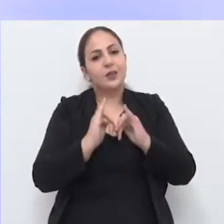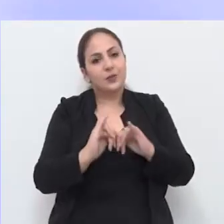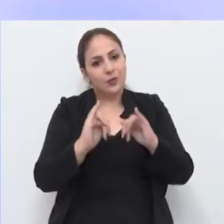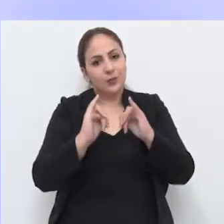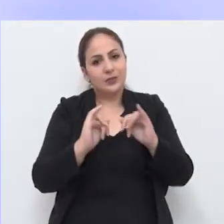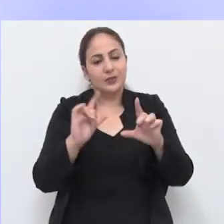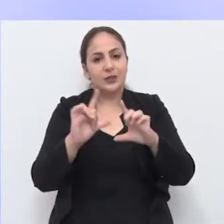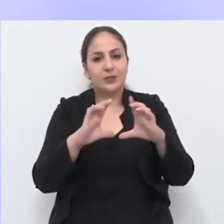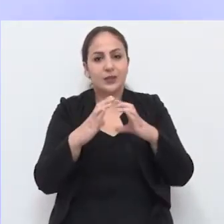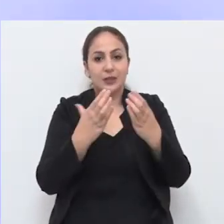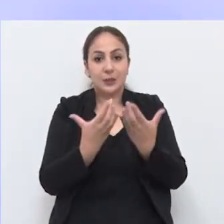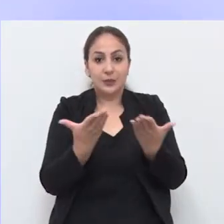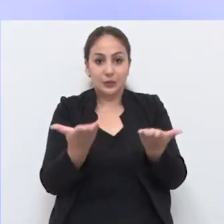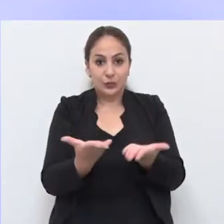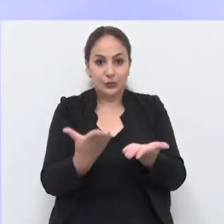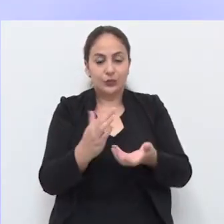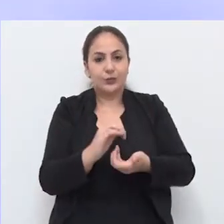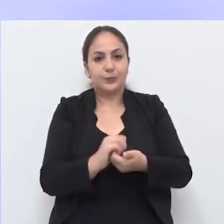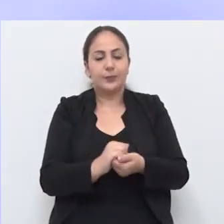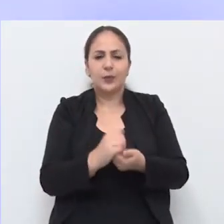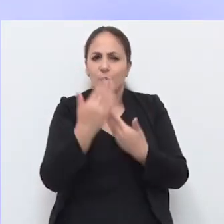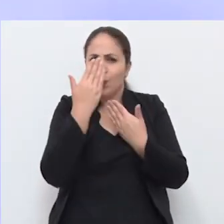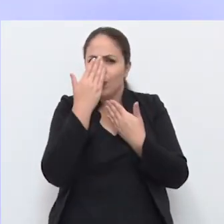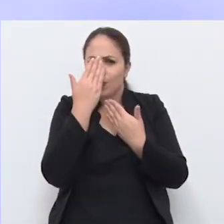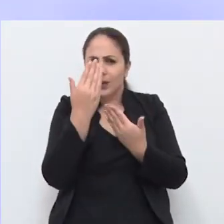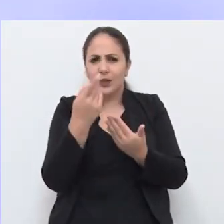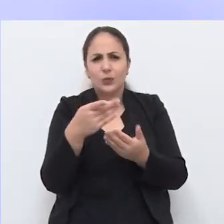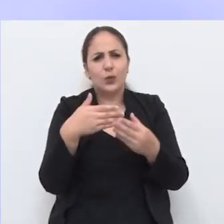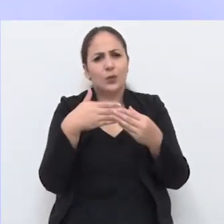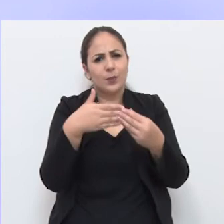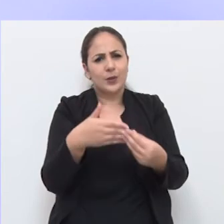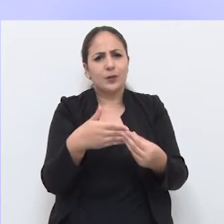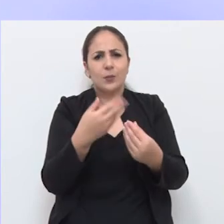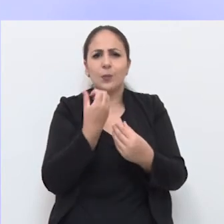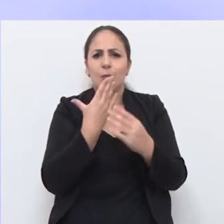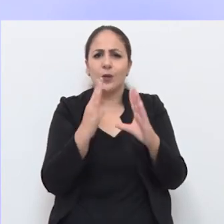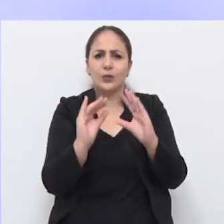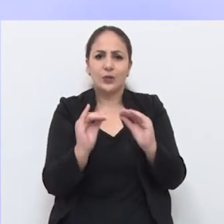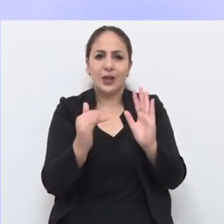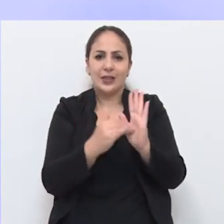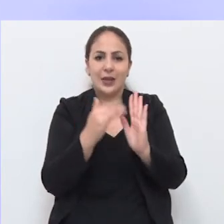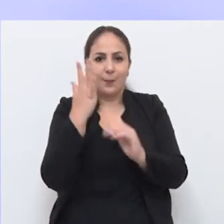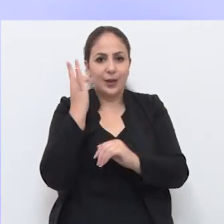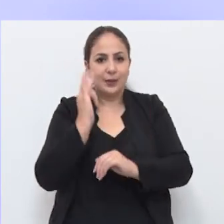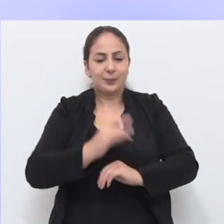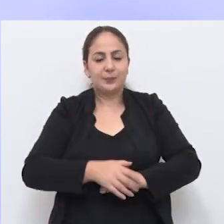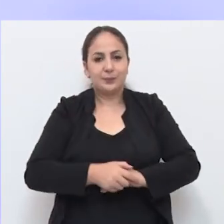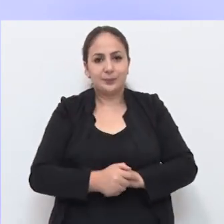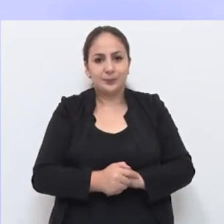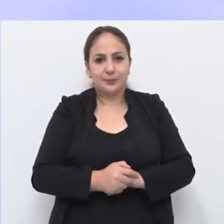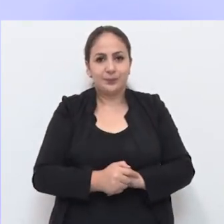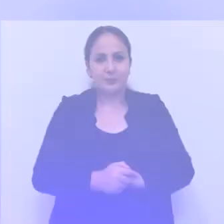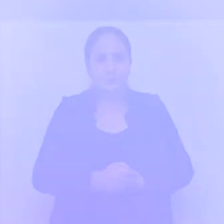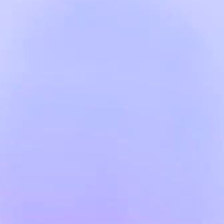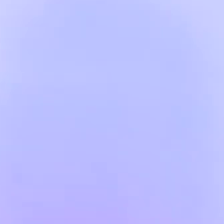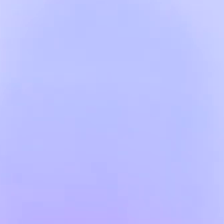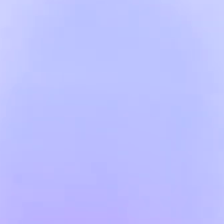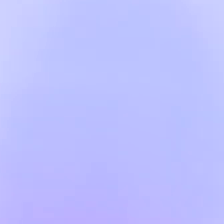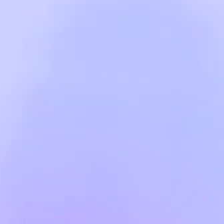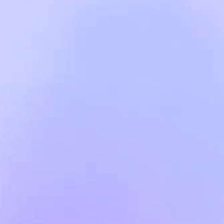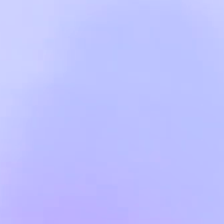E estas foram as informações do Jornal da Câmara de hoje. Obrigada pela sua companhia, uma boa noite e até amanhã.